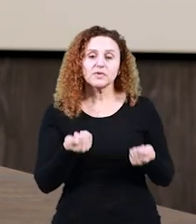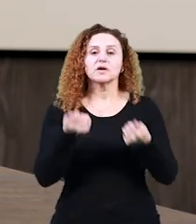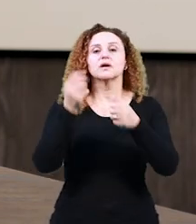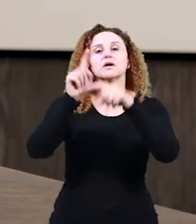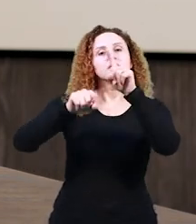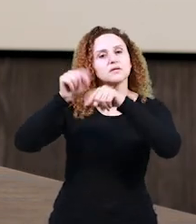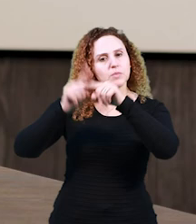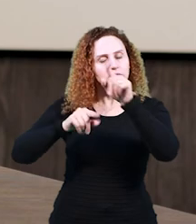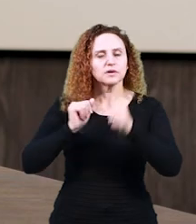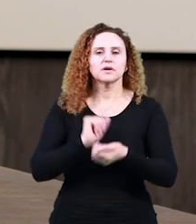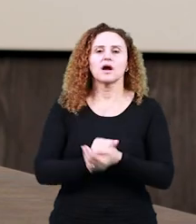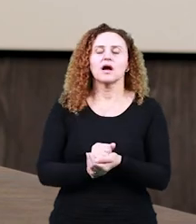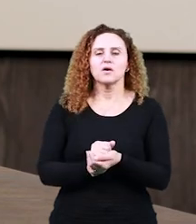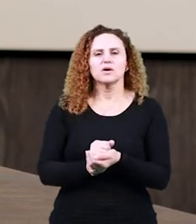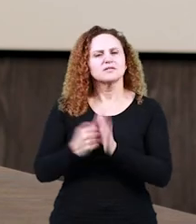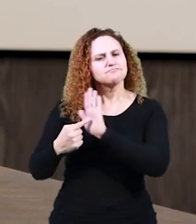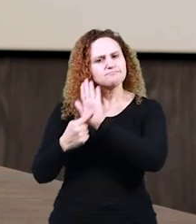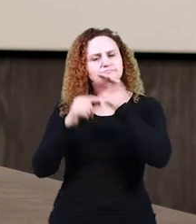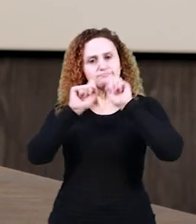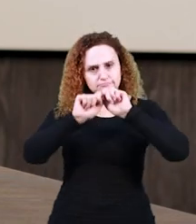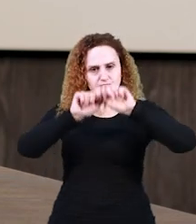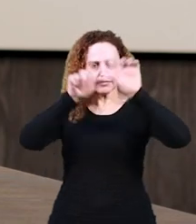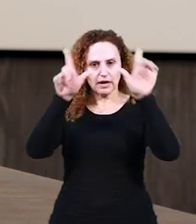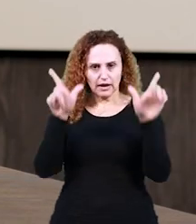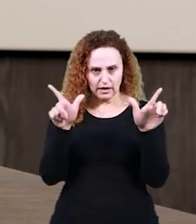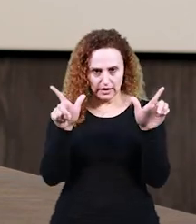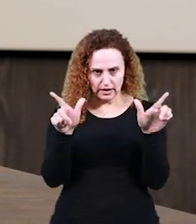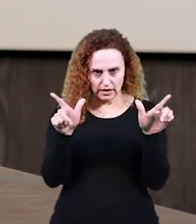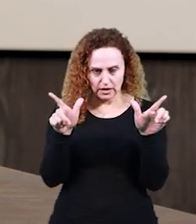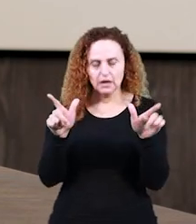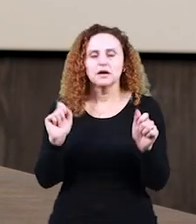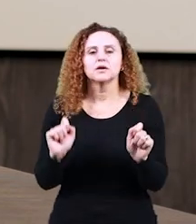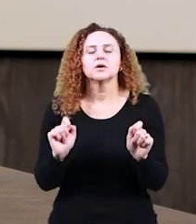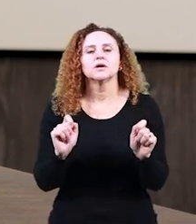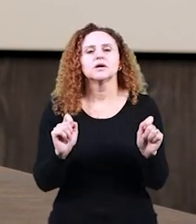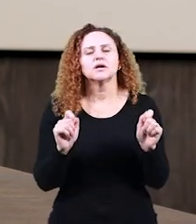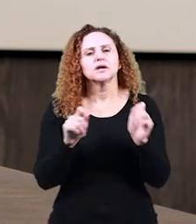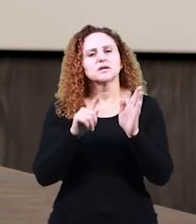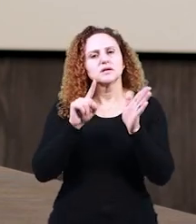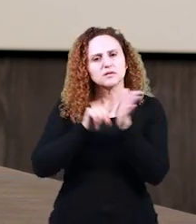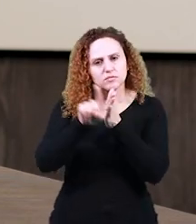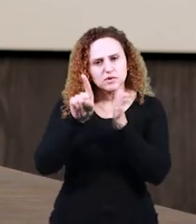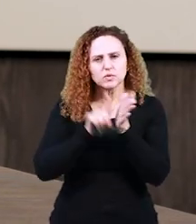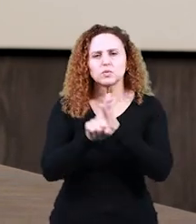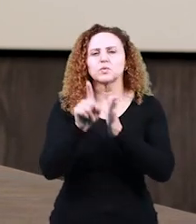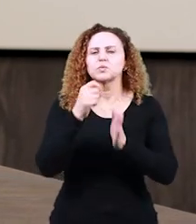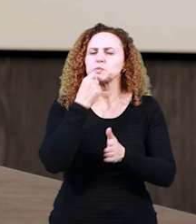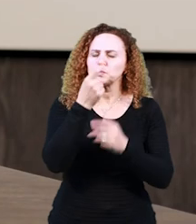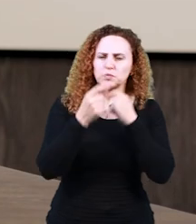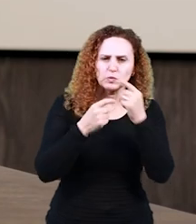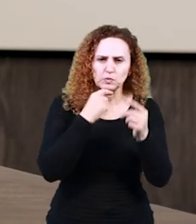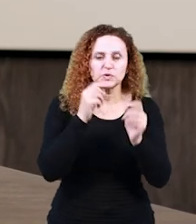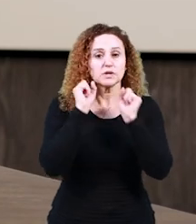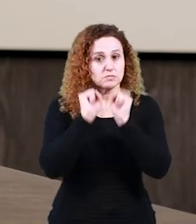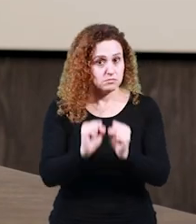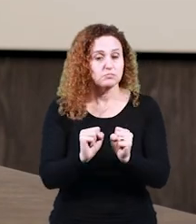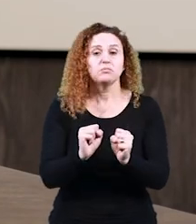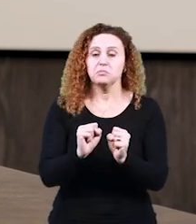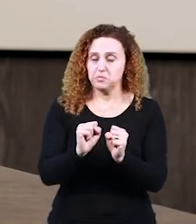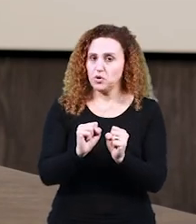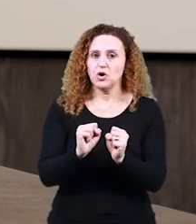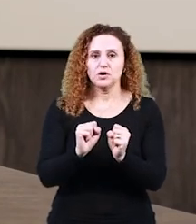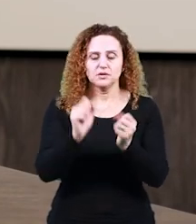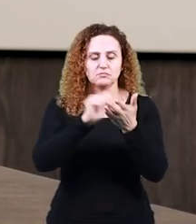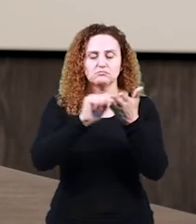elucidativo e as possíveis questões e dúvidas podem ser trazidas, então, de